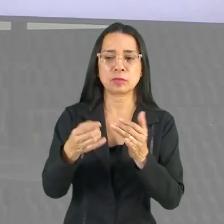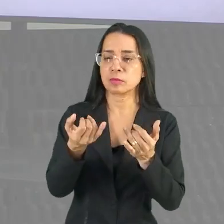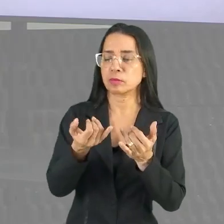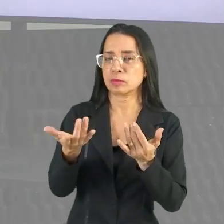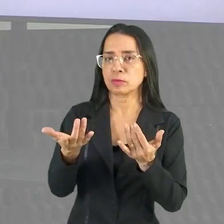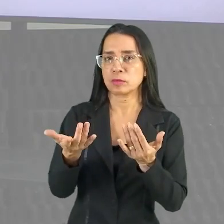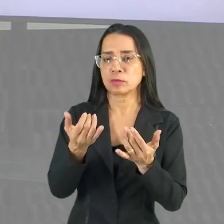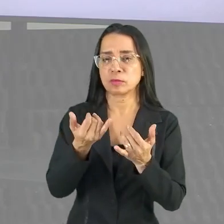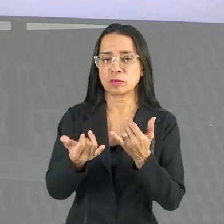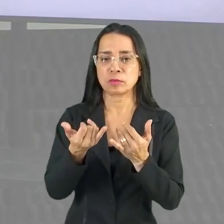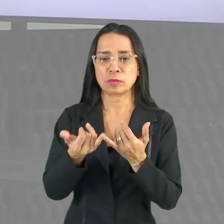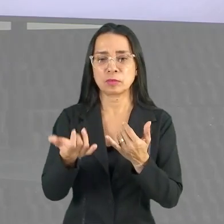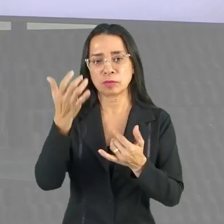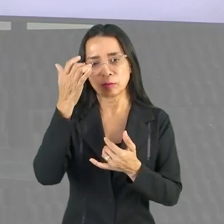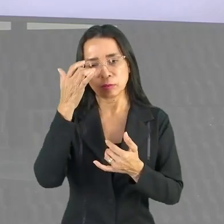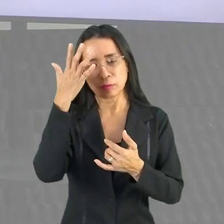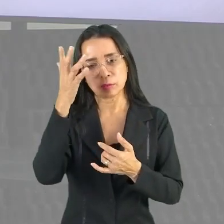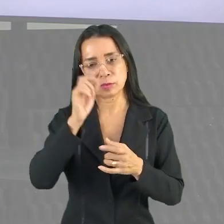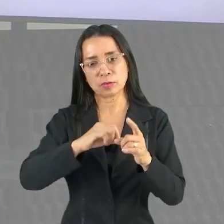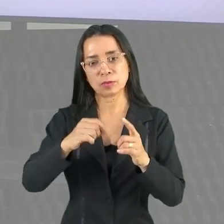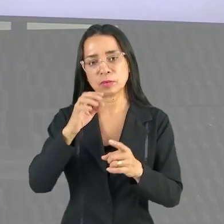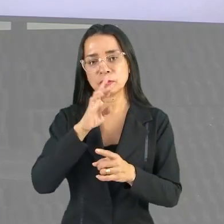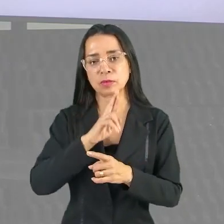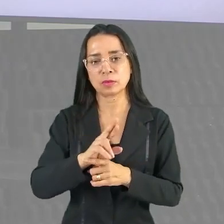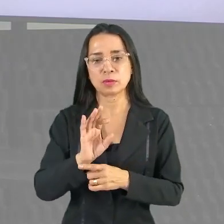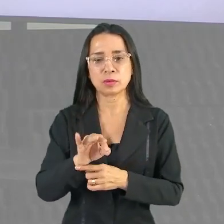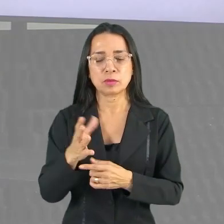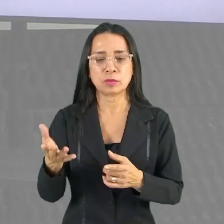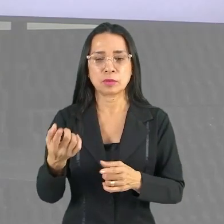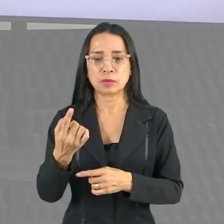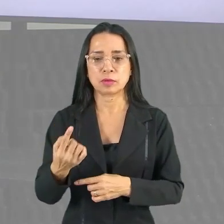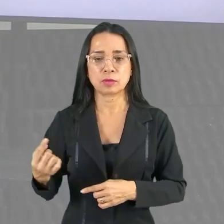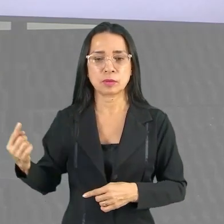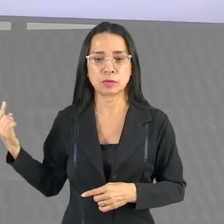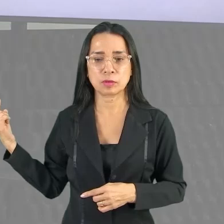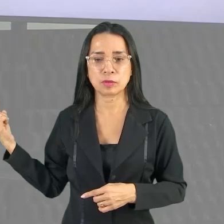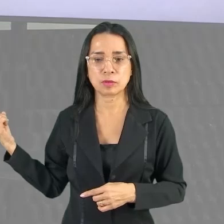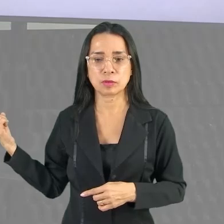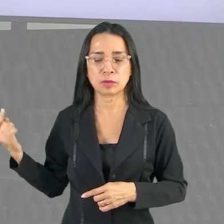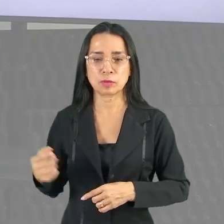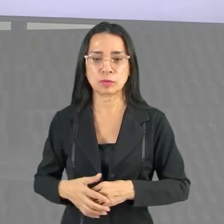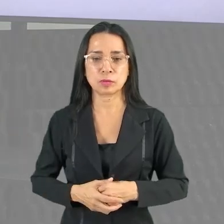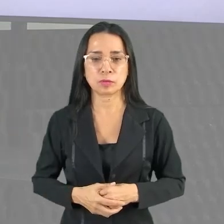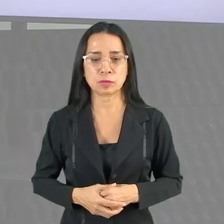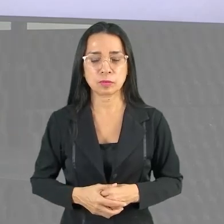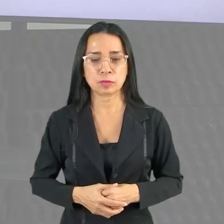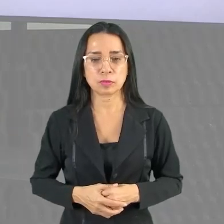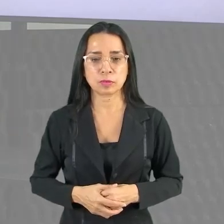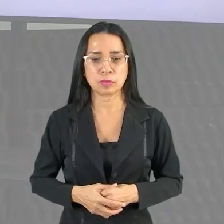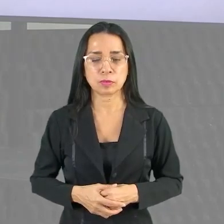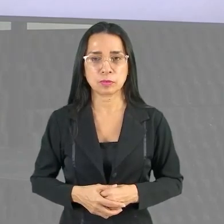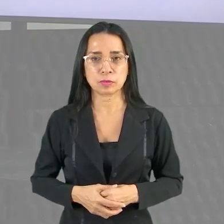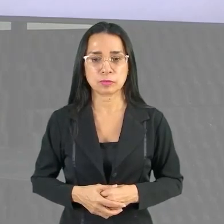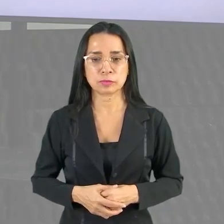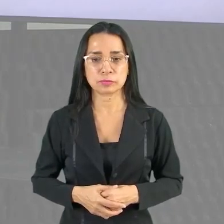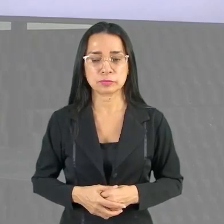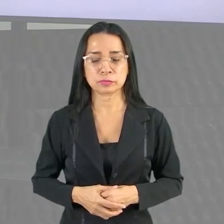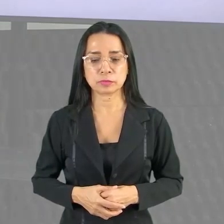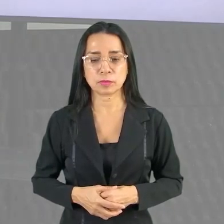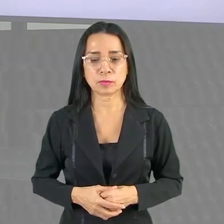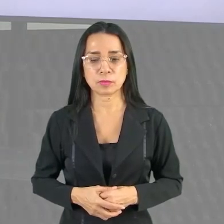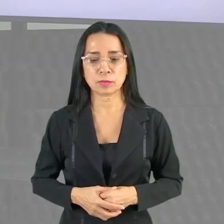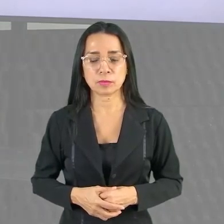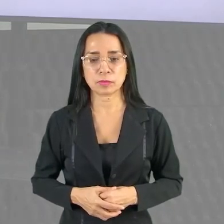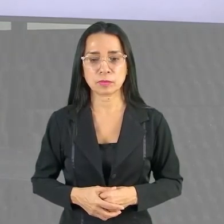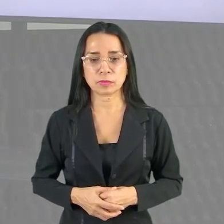mais facilidade na resposta correta, ganhando tempo, né? Para a gente ir para as questões que estejam, talvez, com um